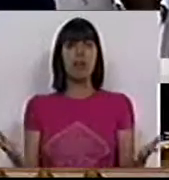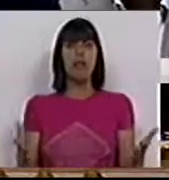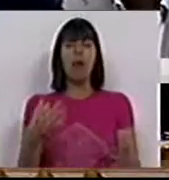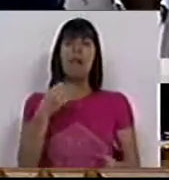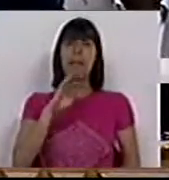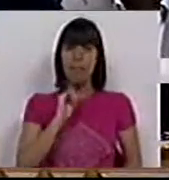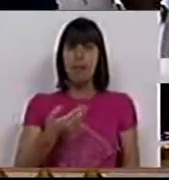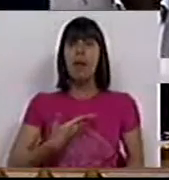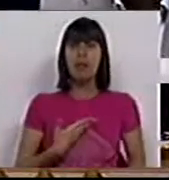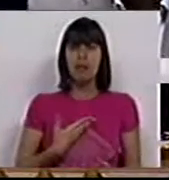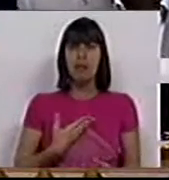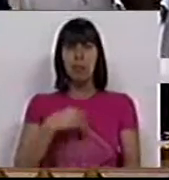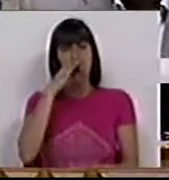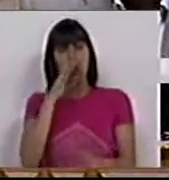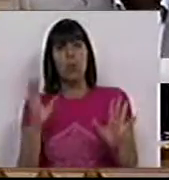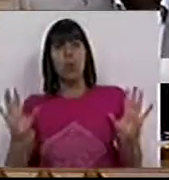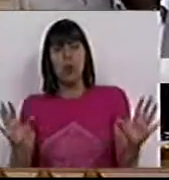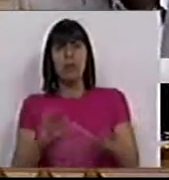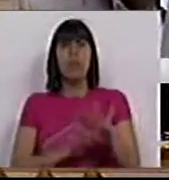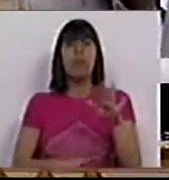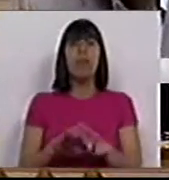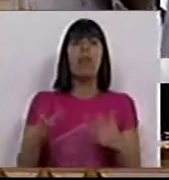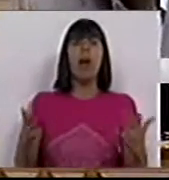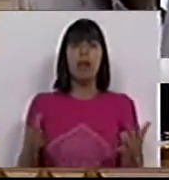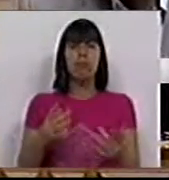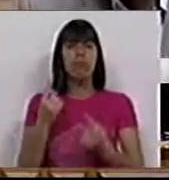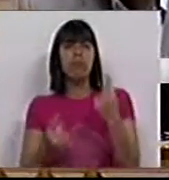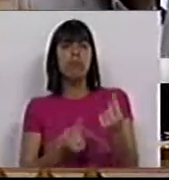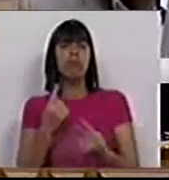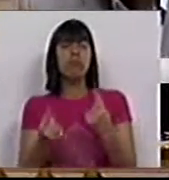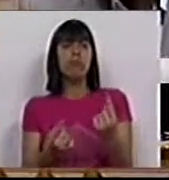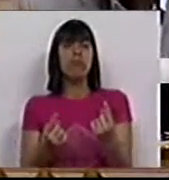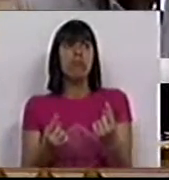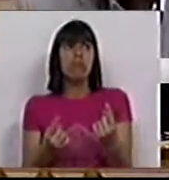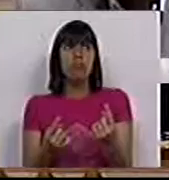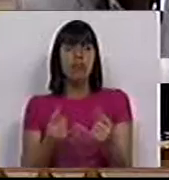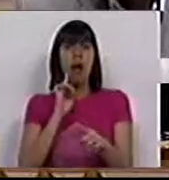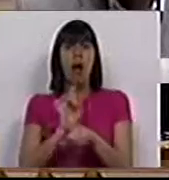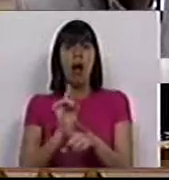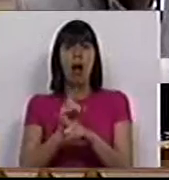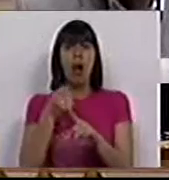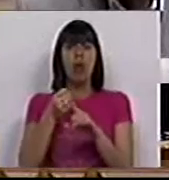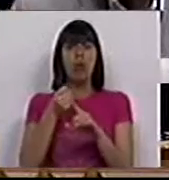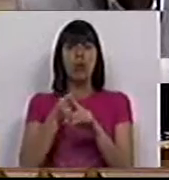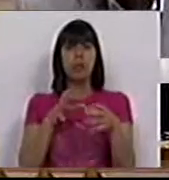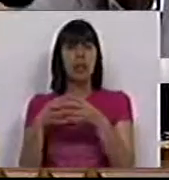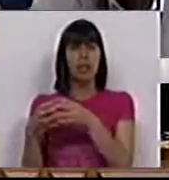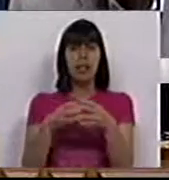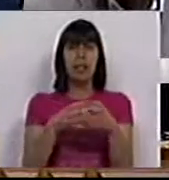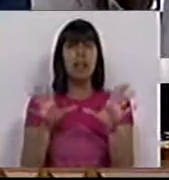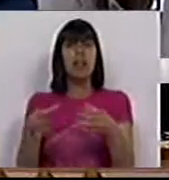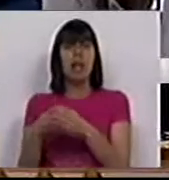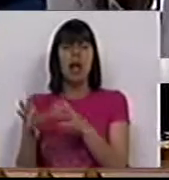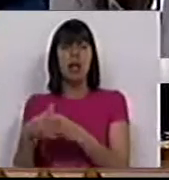do PSD, curiosamente produzida por alguém que andou na tal luta de classes, ou